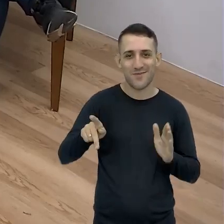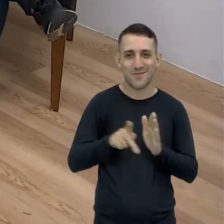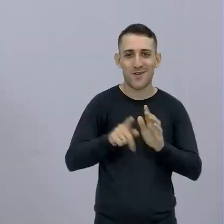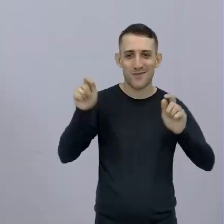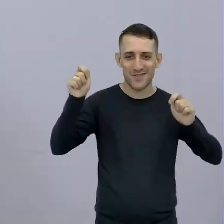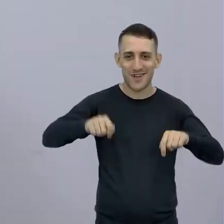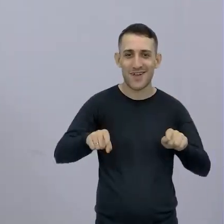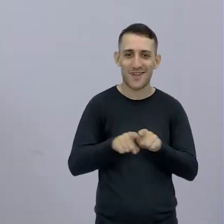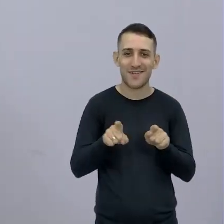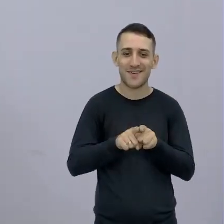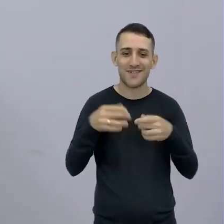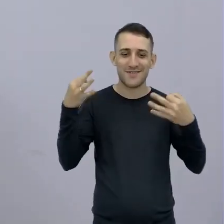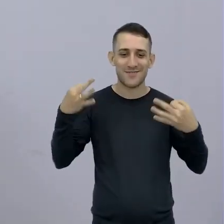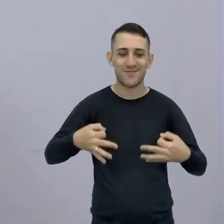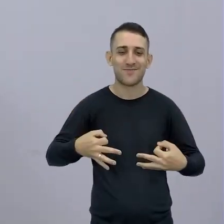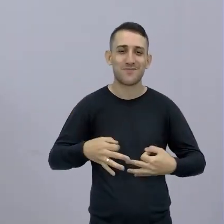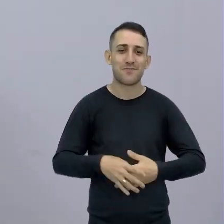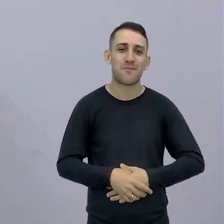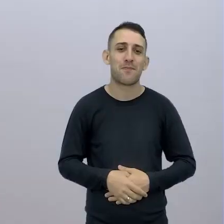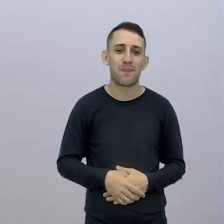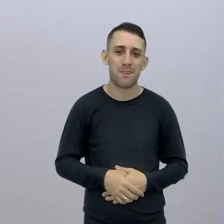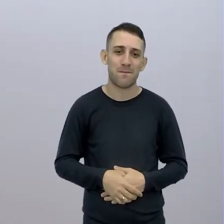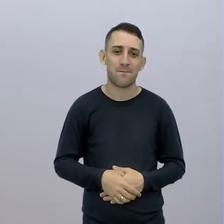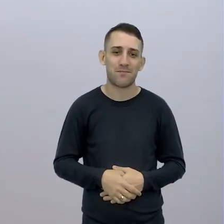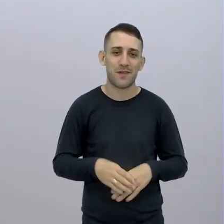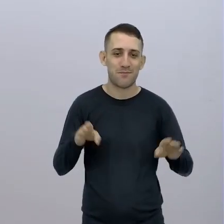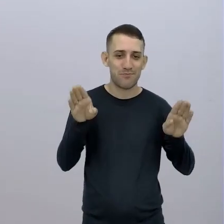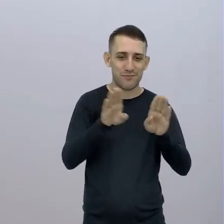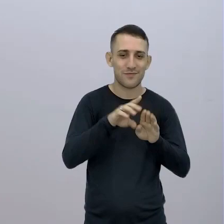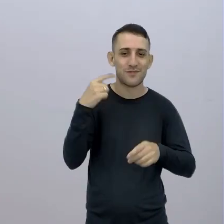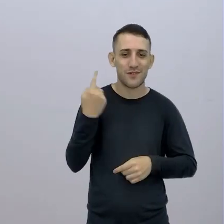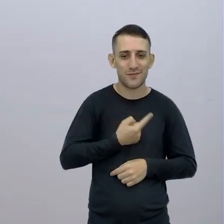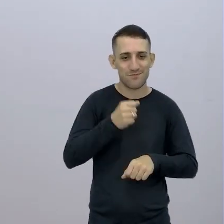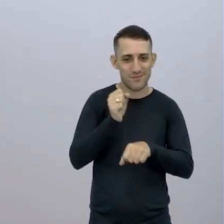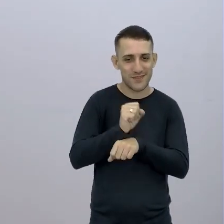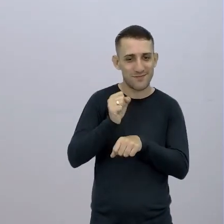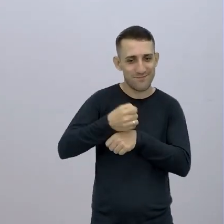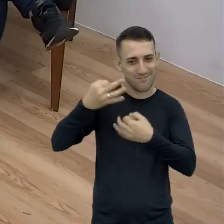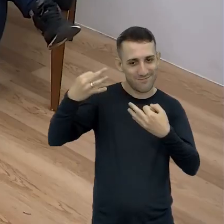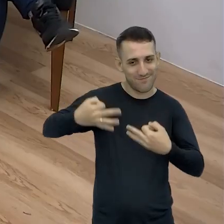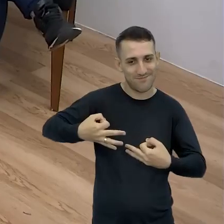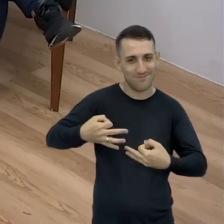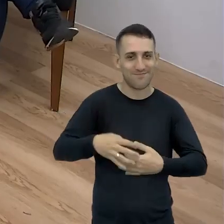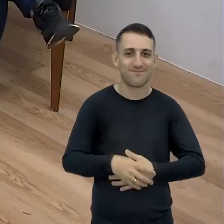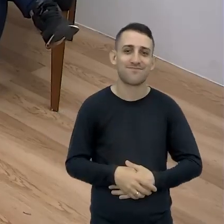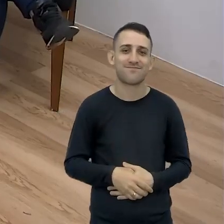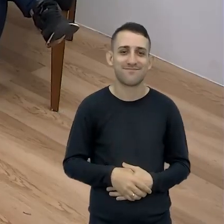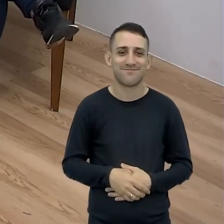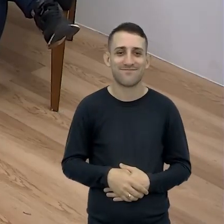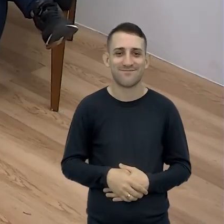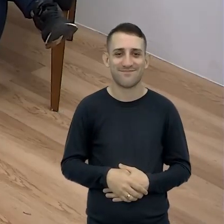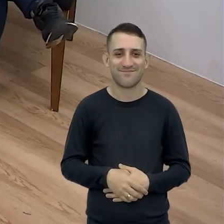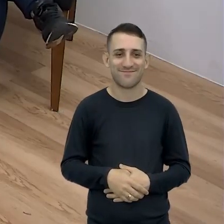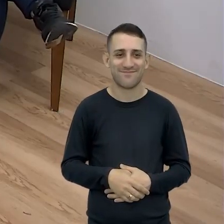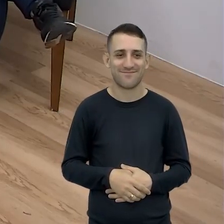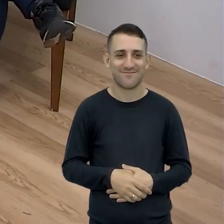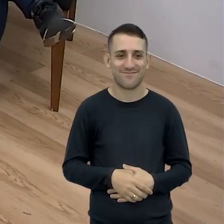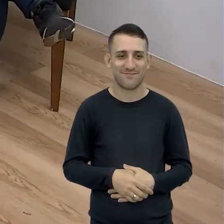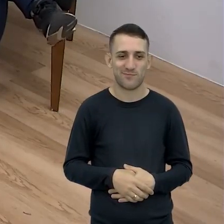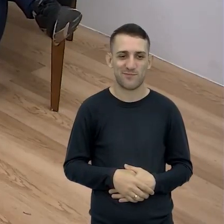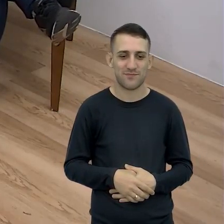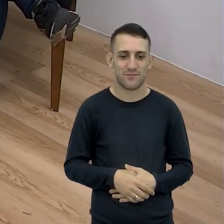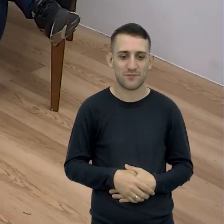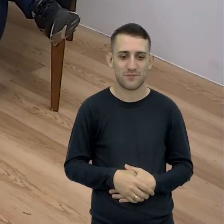volta log Isso, volta logo Volta logo Porque se não Eu vou fechar a porta E aí bate o sinal Pois é Aí foi isso Certo? Ó